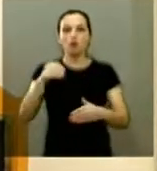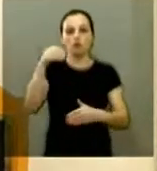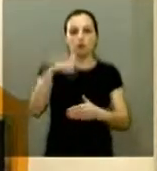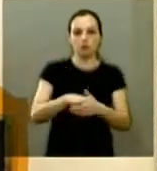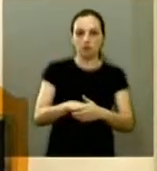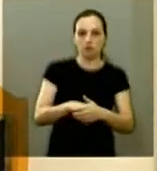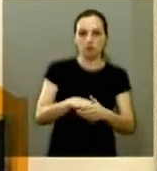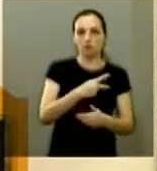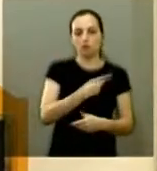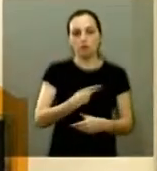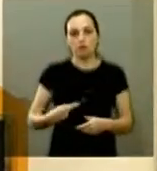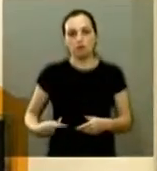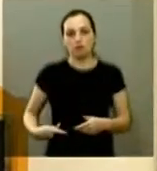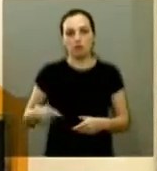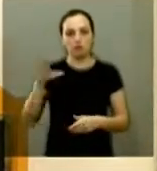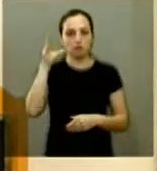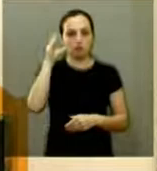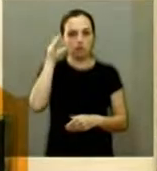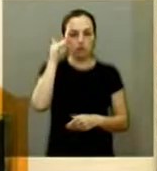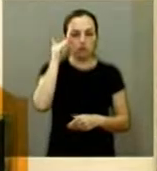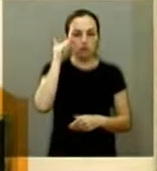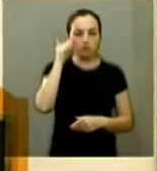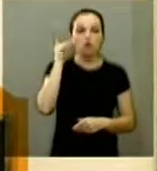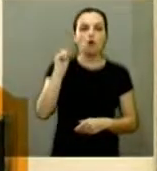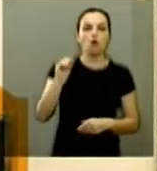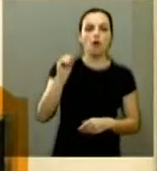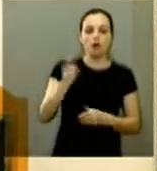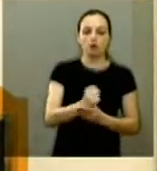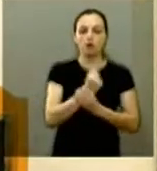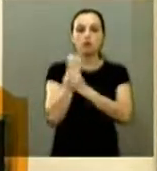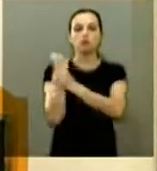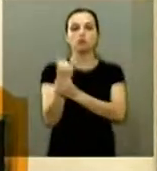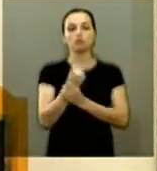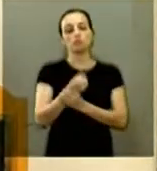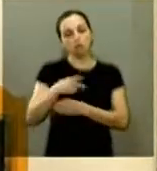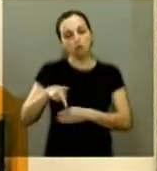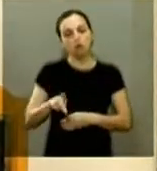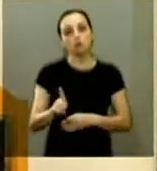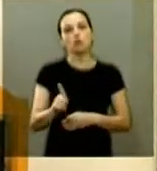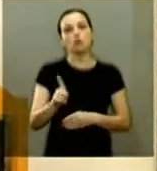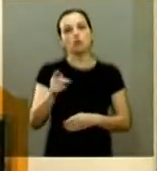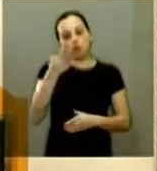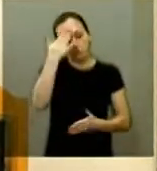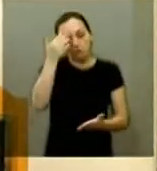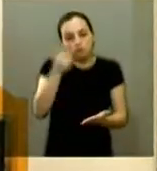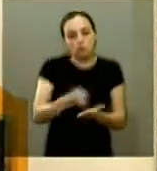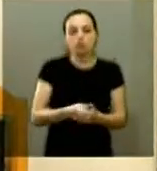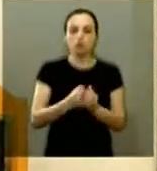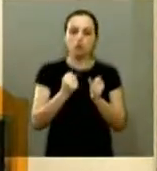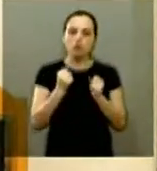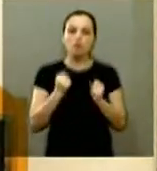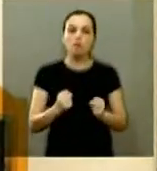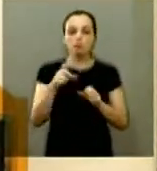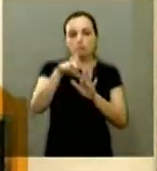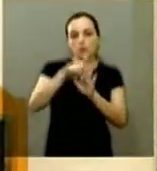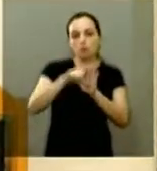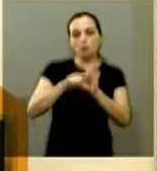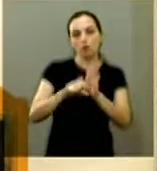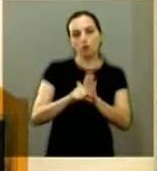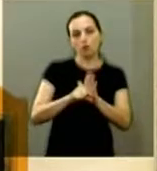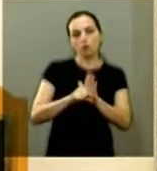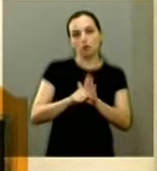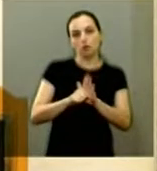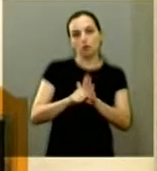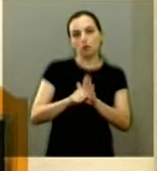da presidente Dilma mais um minuto para concluir é a garantia da gente continuar acreditando na possibilidade de diminuição das